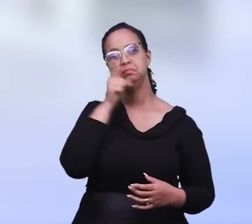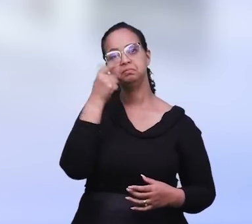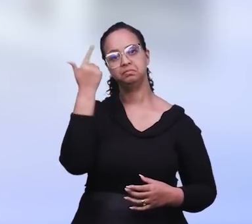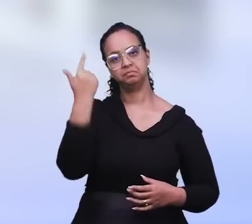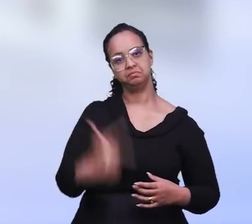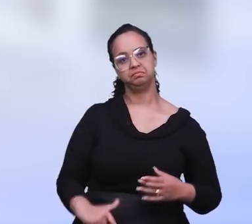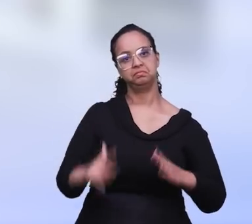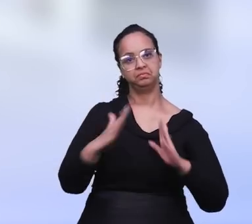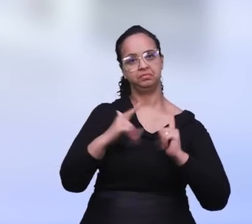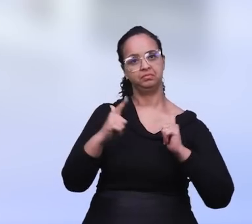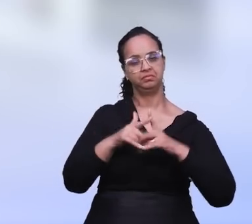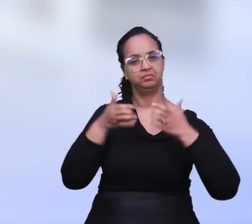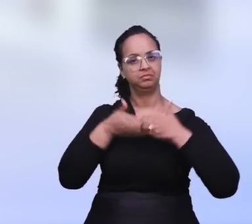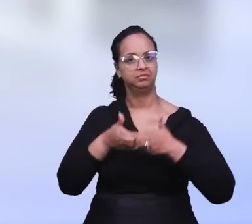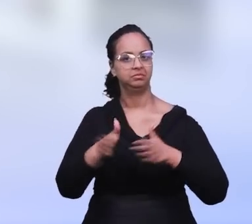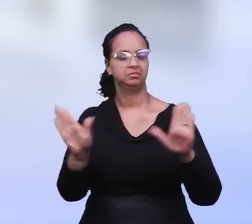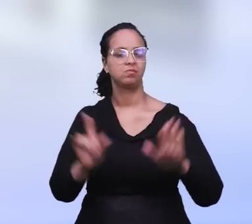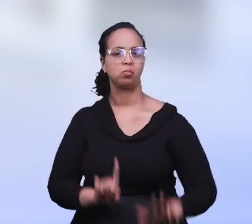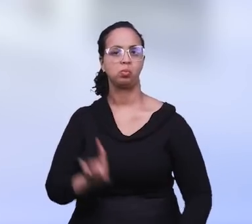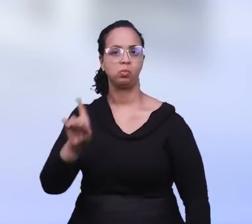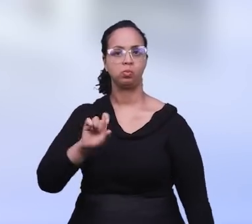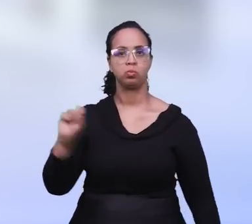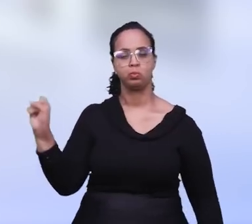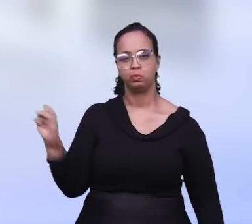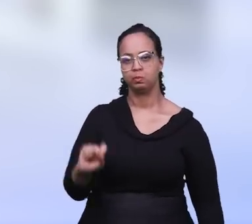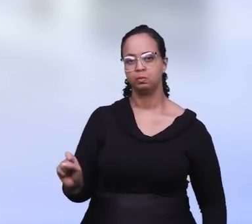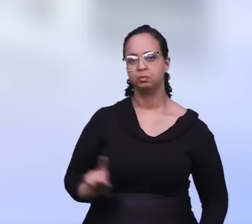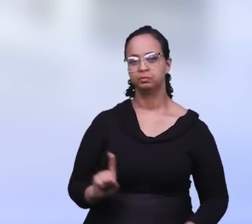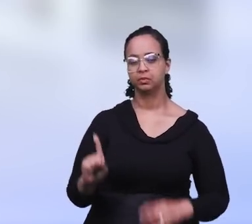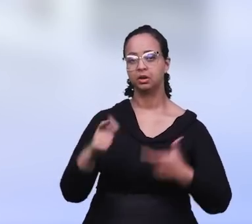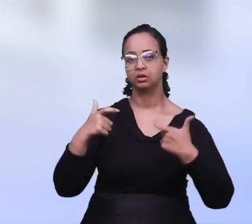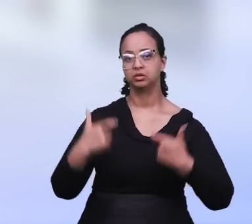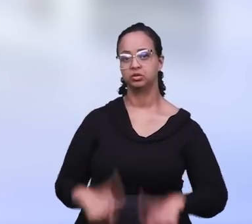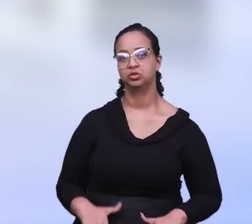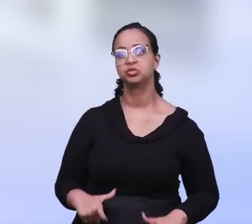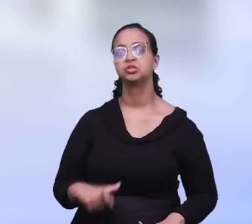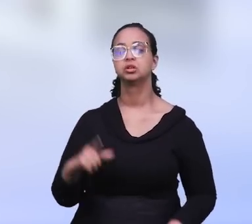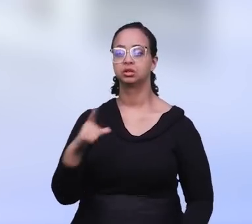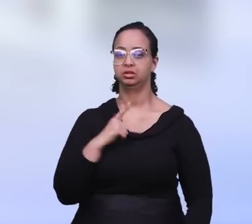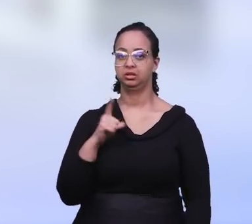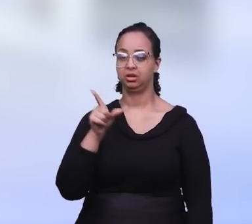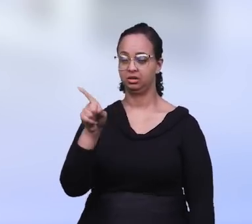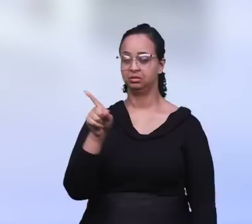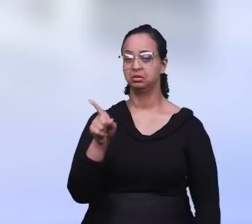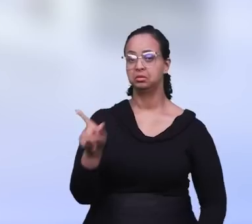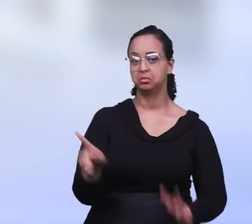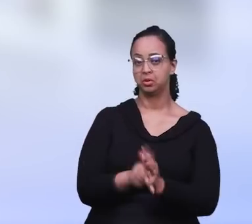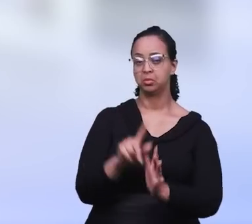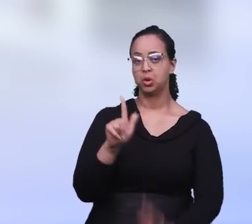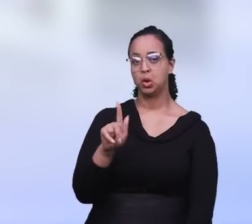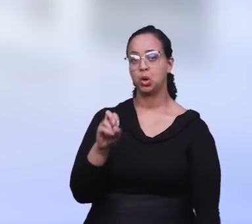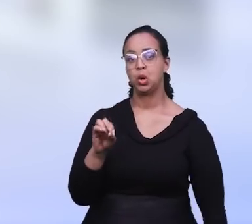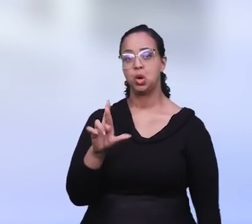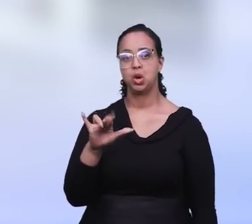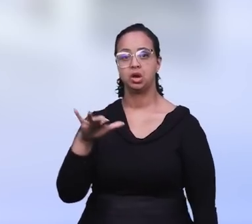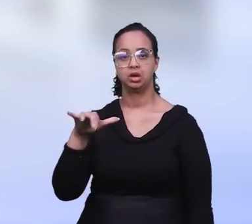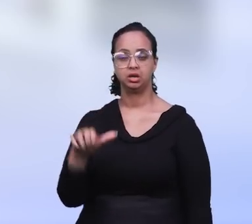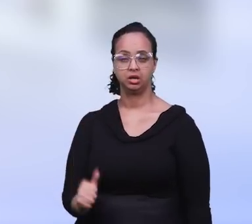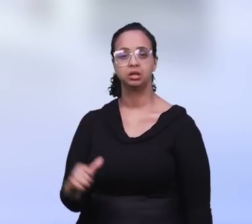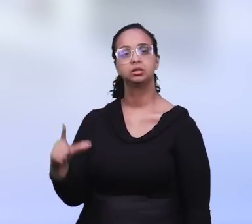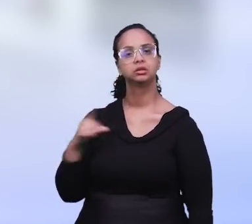semana, mais uma igreja foi consagrada em Sergipe, desta vez na cidade de Nossa Senhora da Glória, que ainda foi